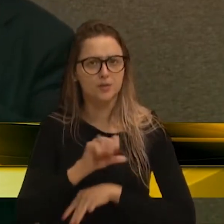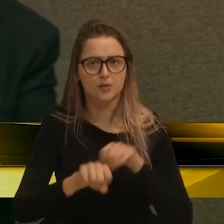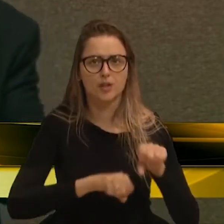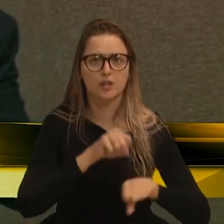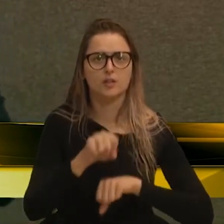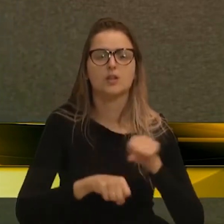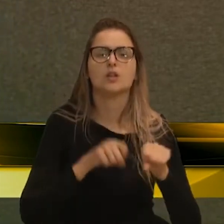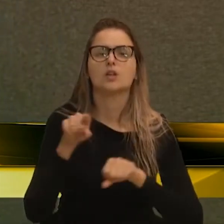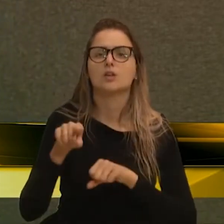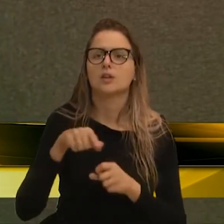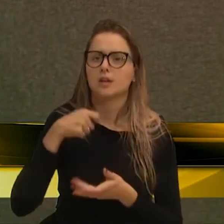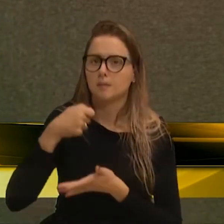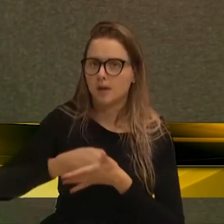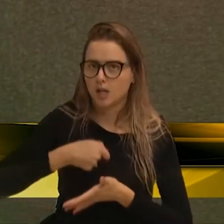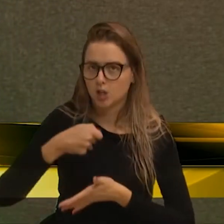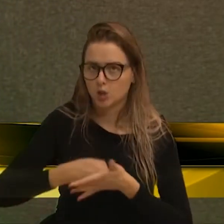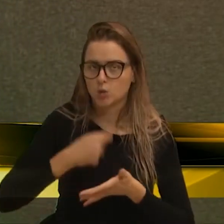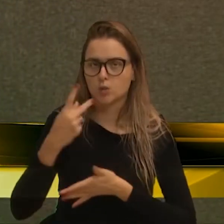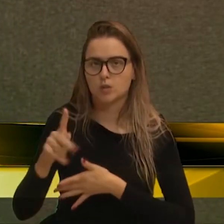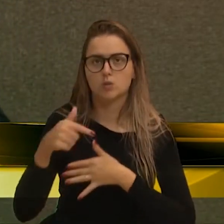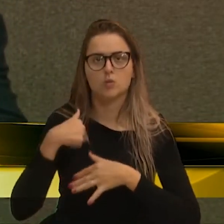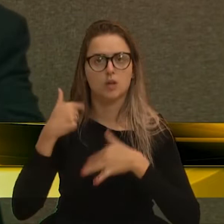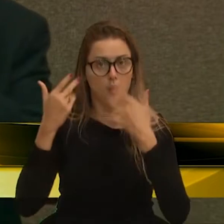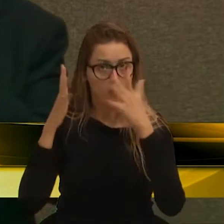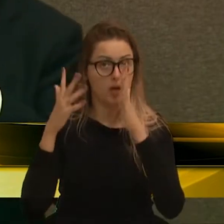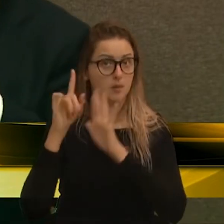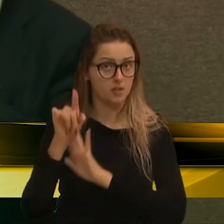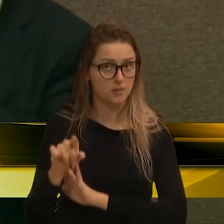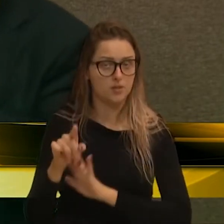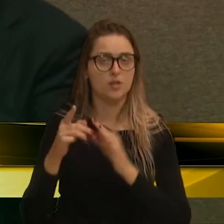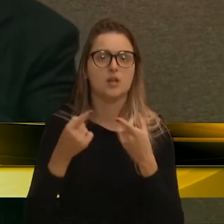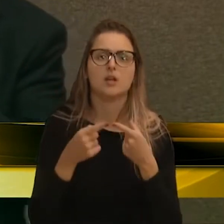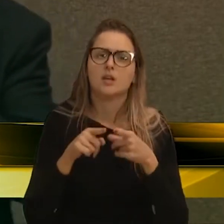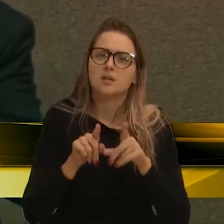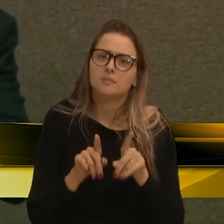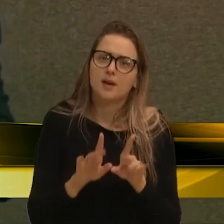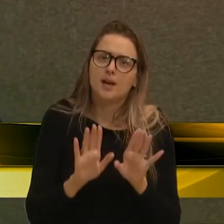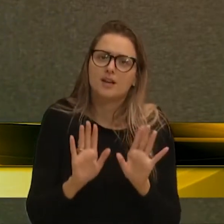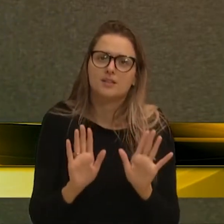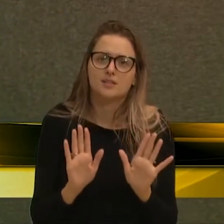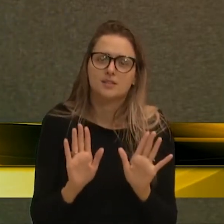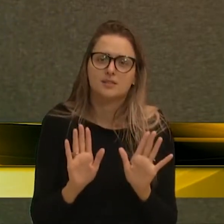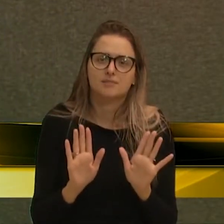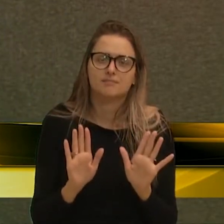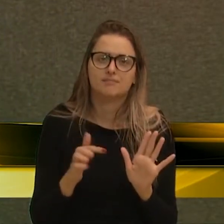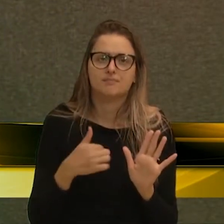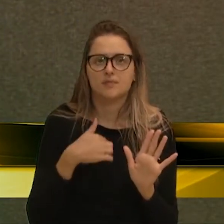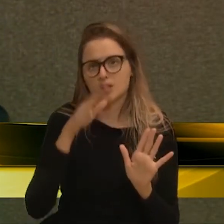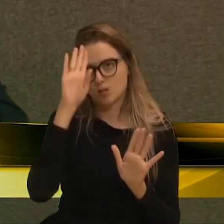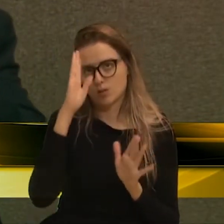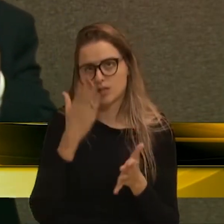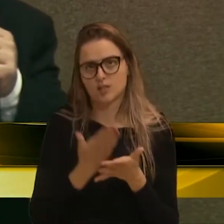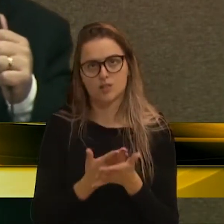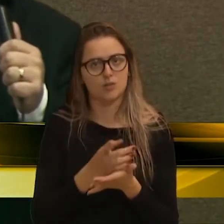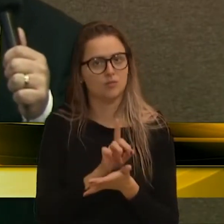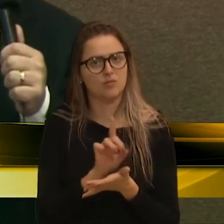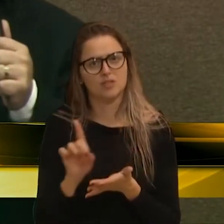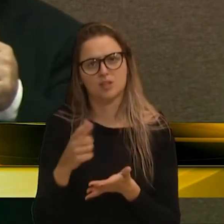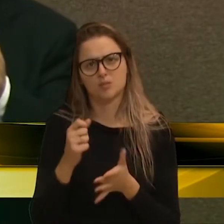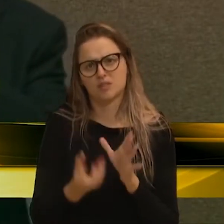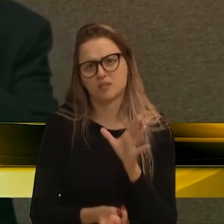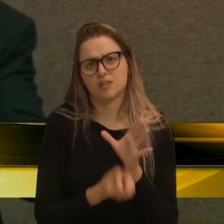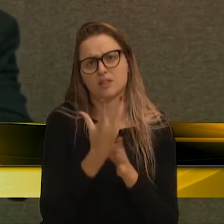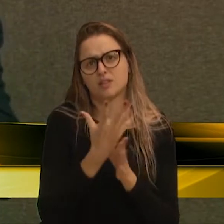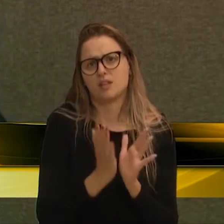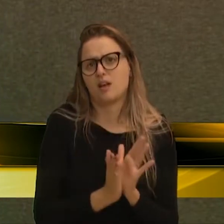essa bandeira, o qual eu lhe parabenizo. Mas, assim, eu acredito que não seria o motivo de nós termos